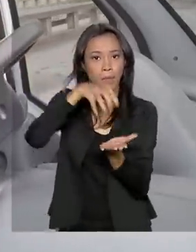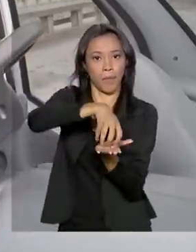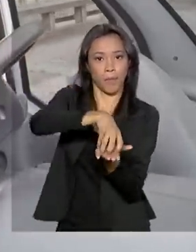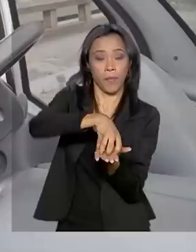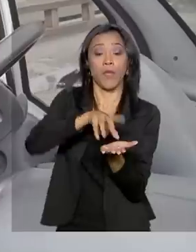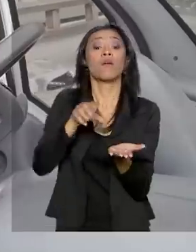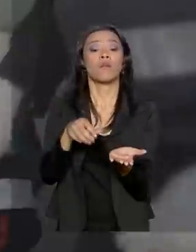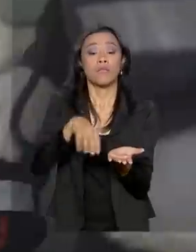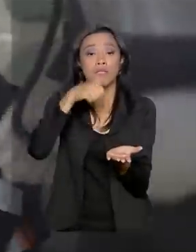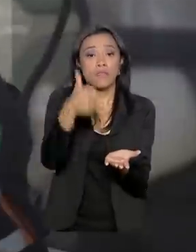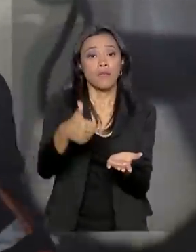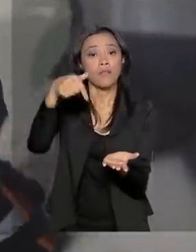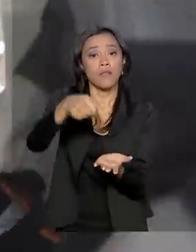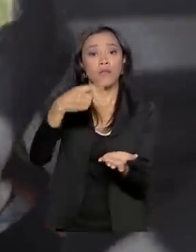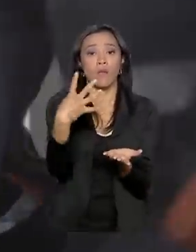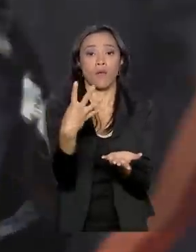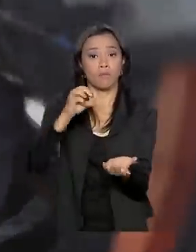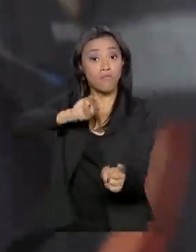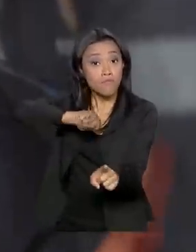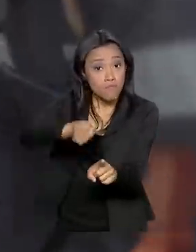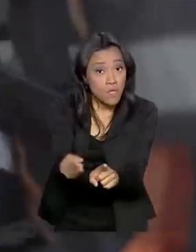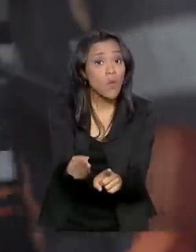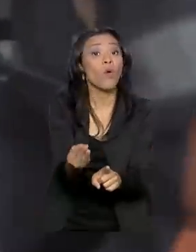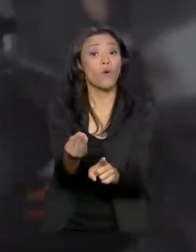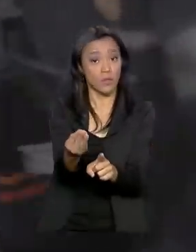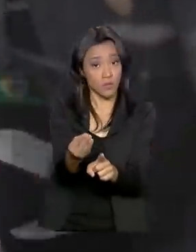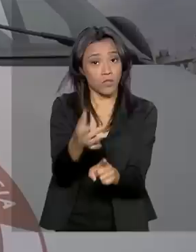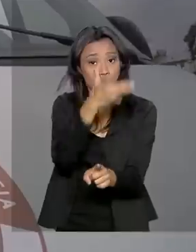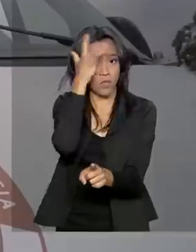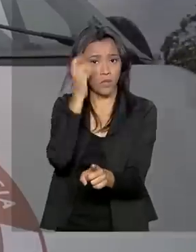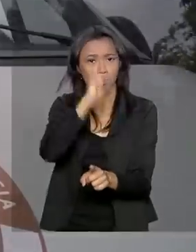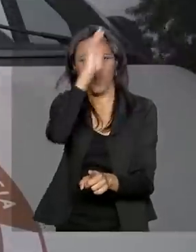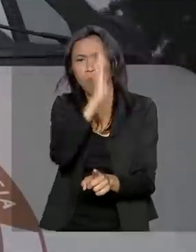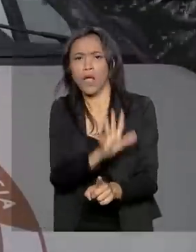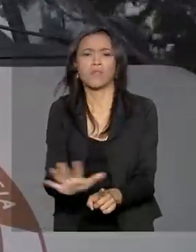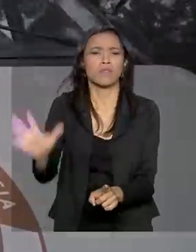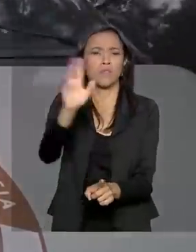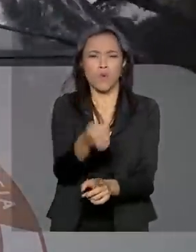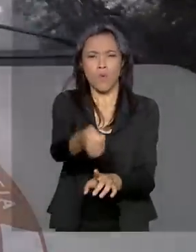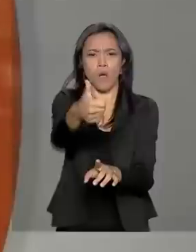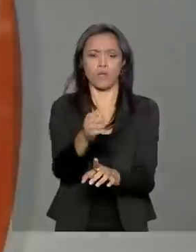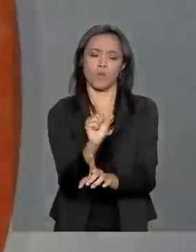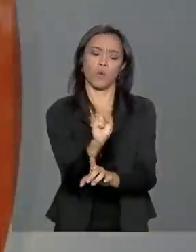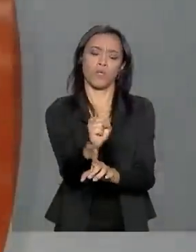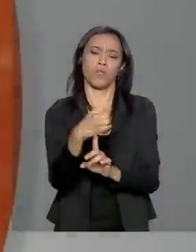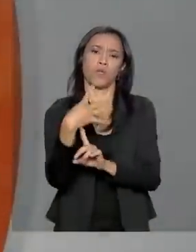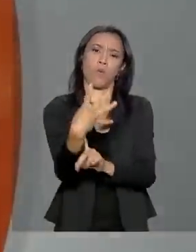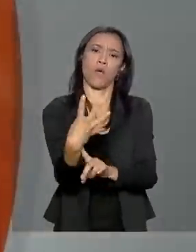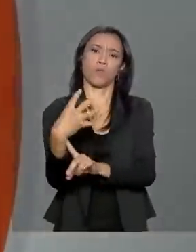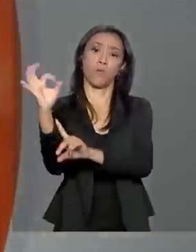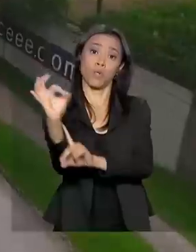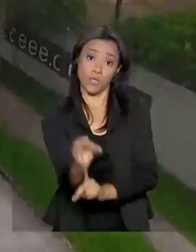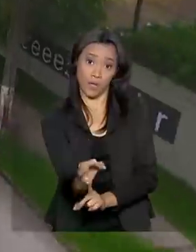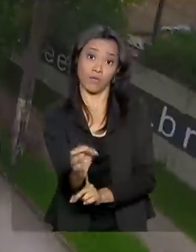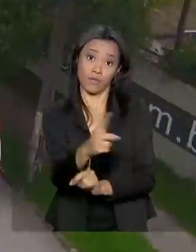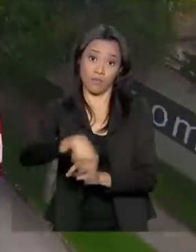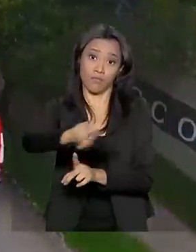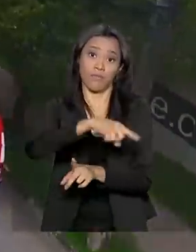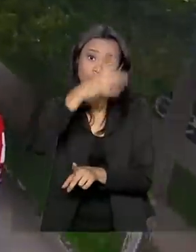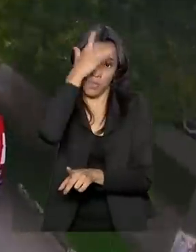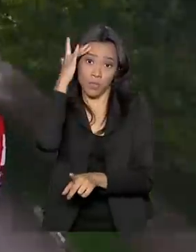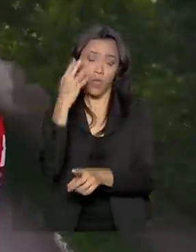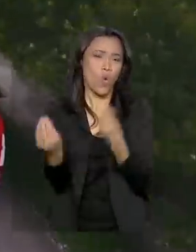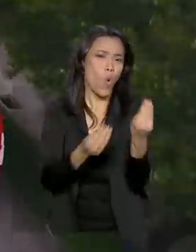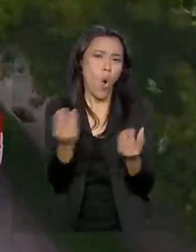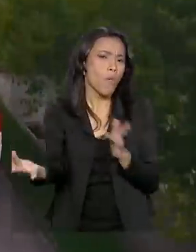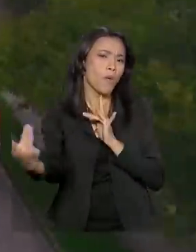atende 174 milhões de pessoas em todo o país, quase 84% da população. Para acionar o